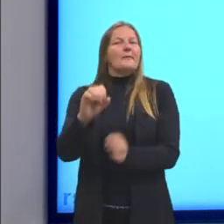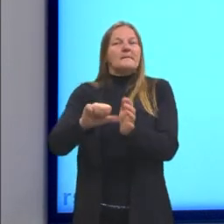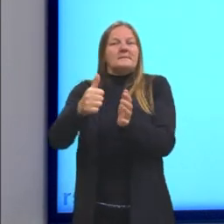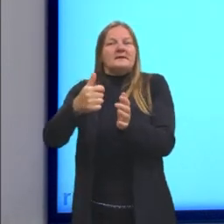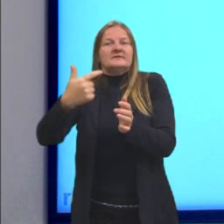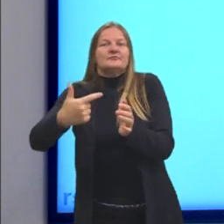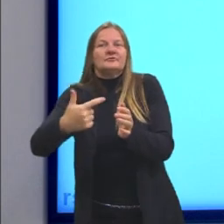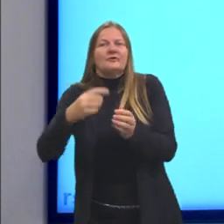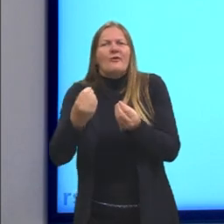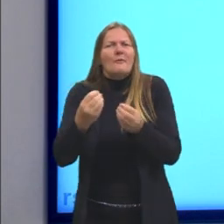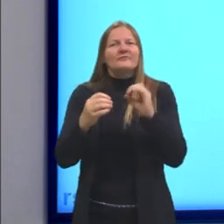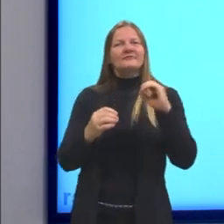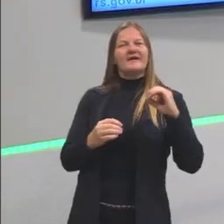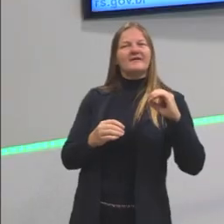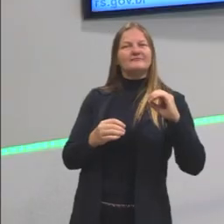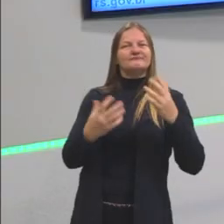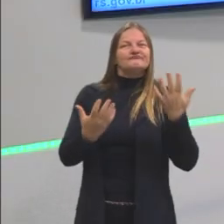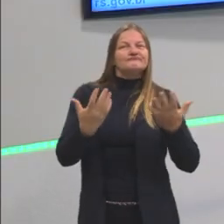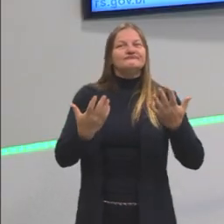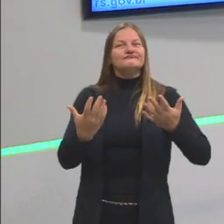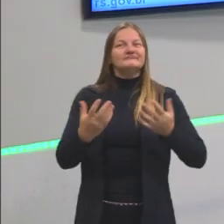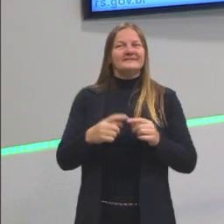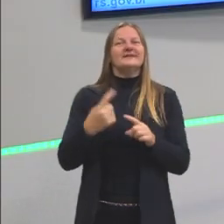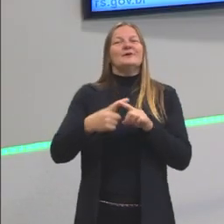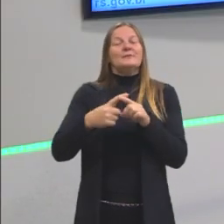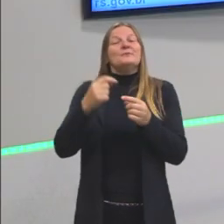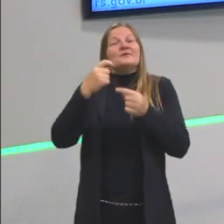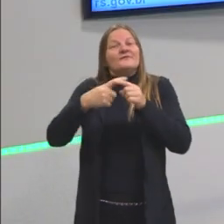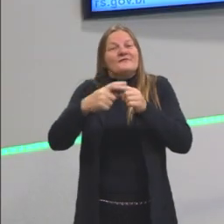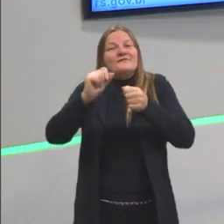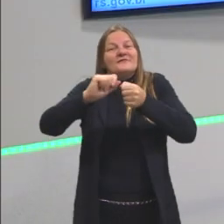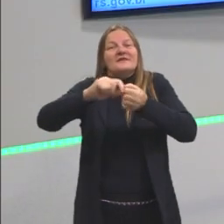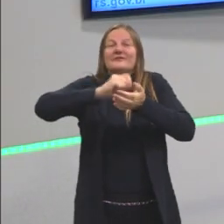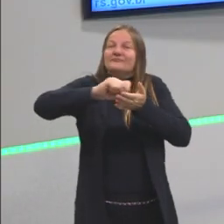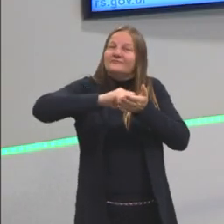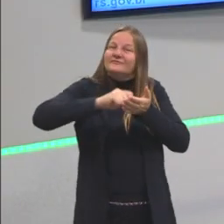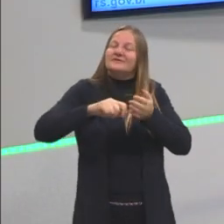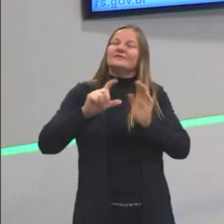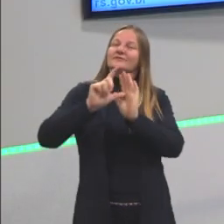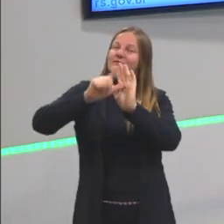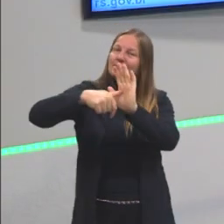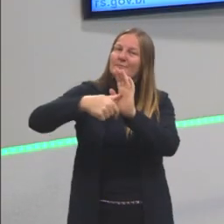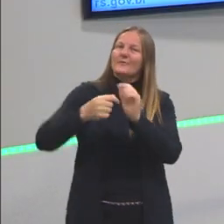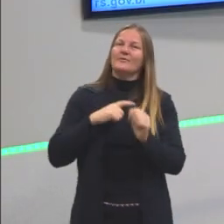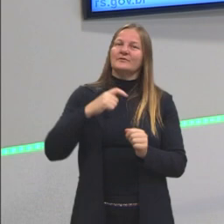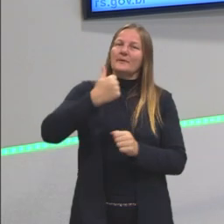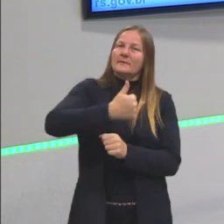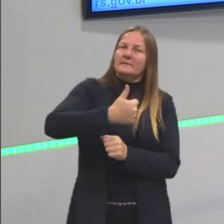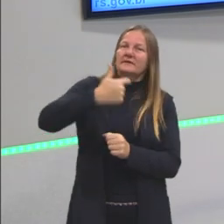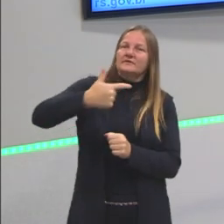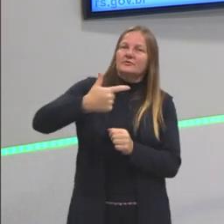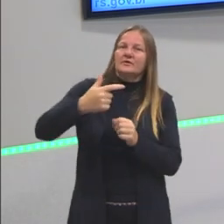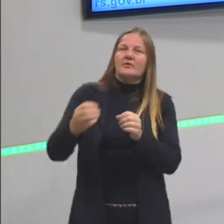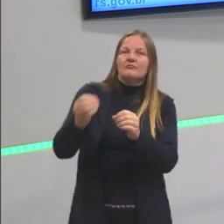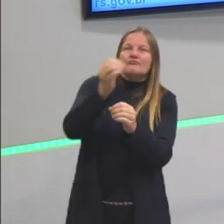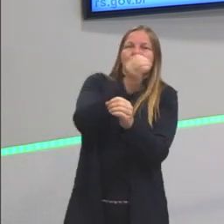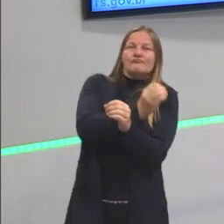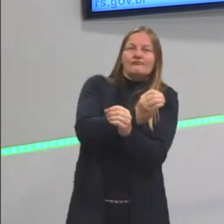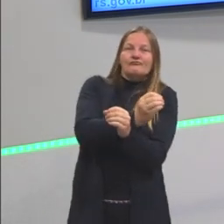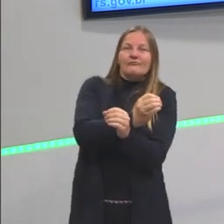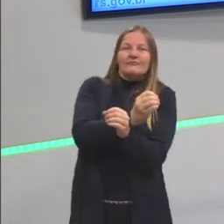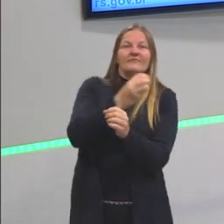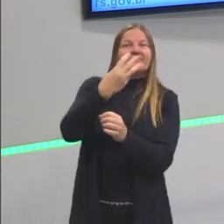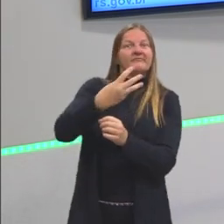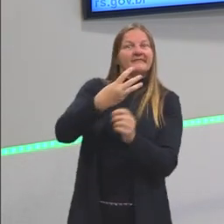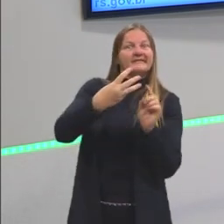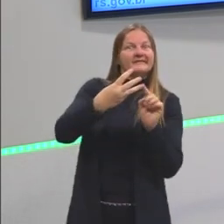primeira lei da termodinâmica? Porque ela foi escrita depois da primeira e da segunda. Então, para resolver isso,